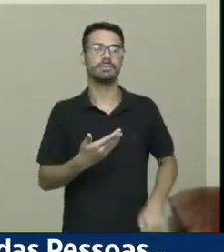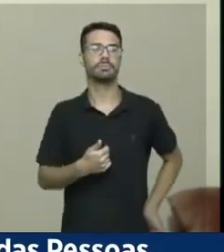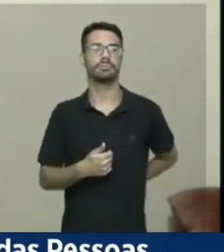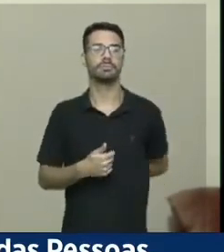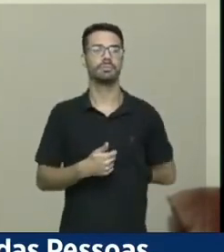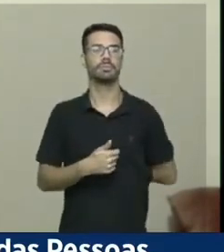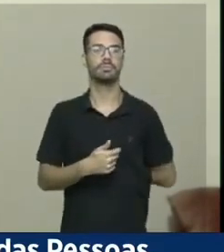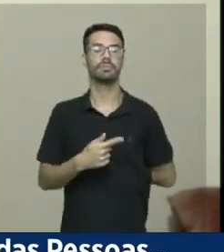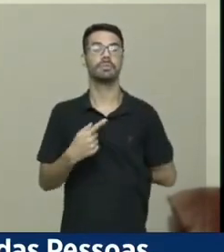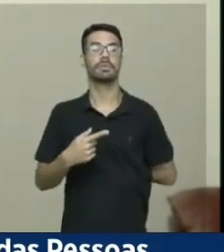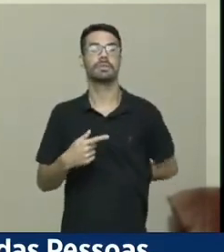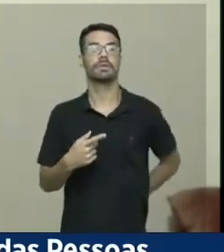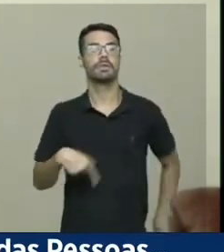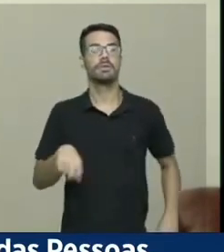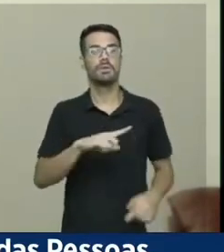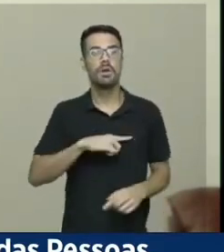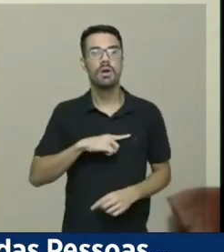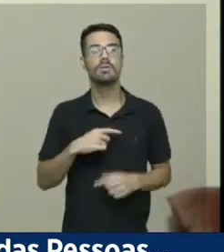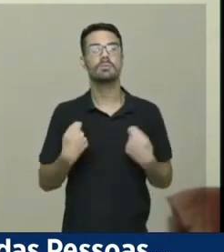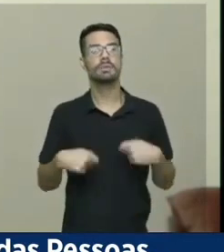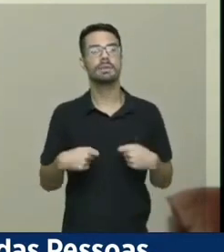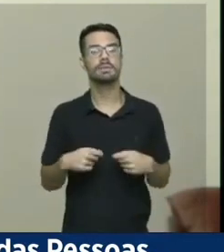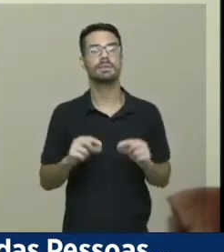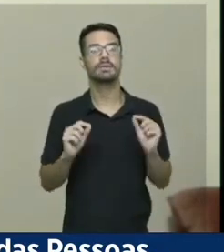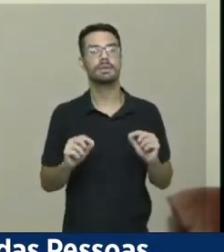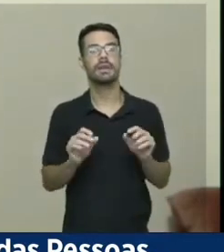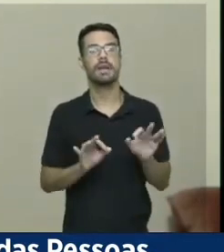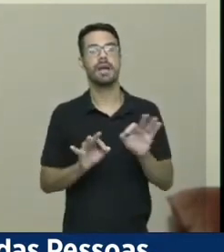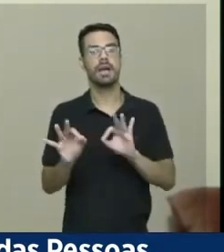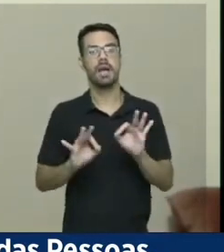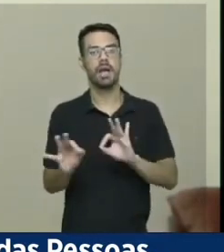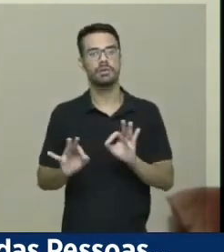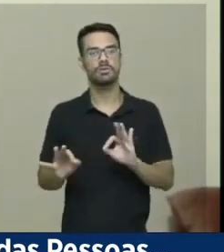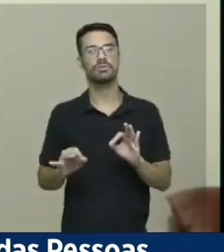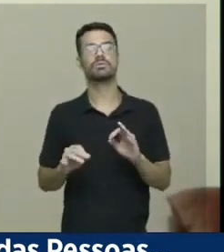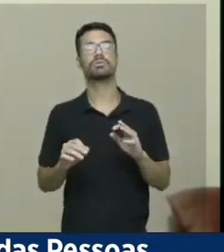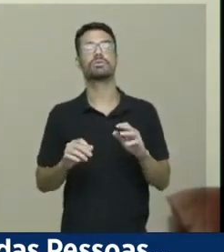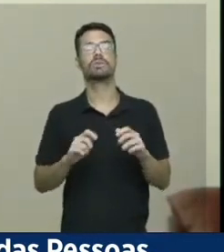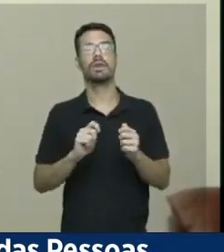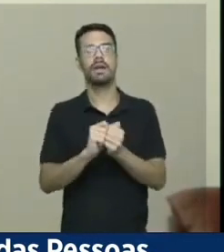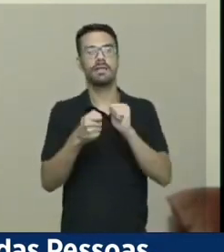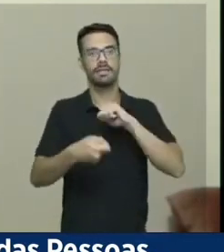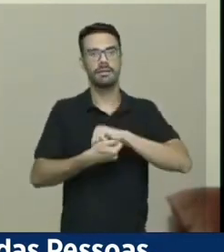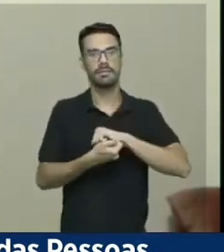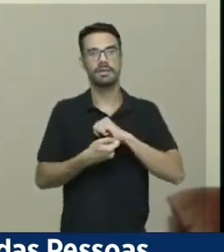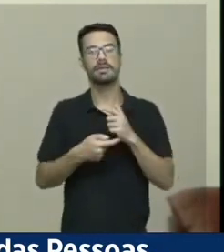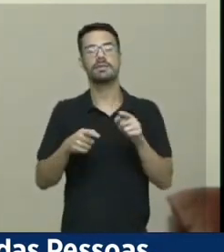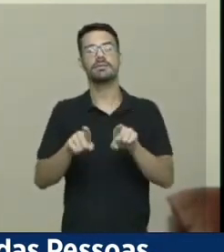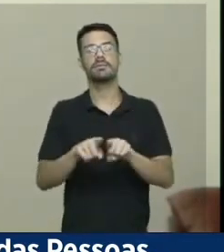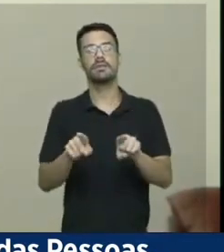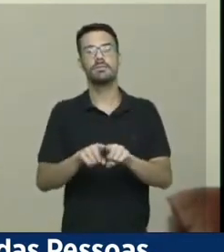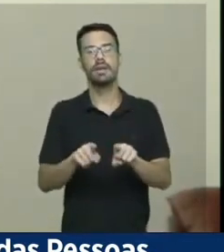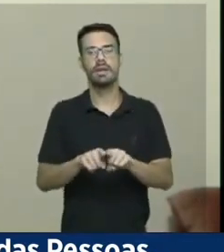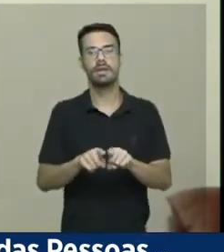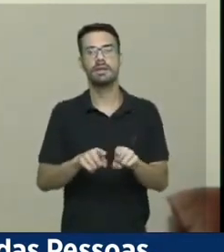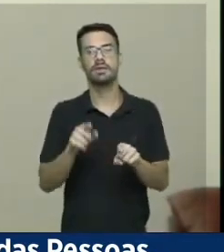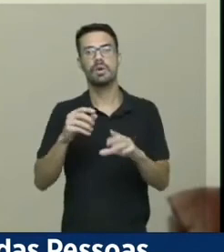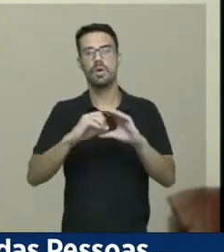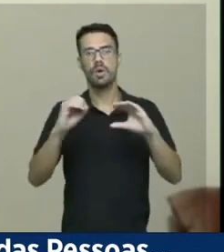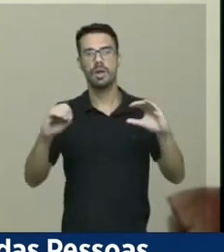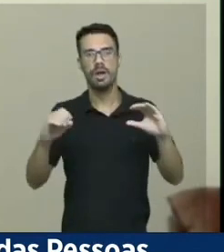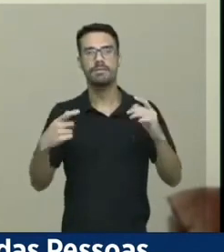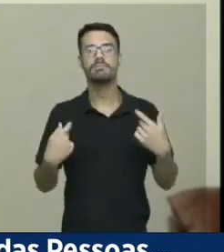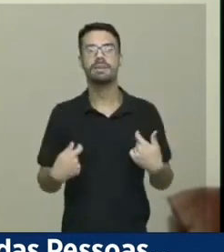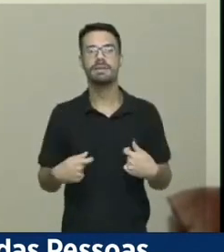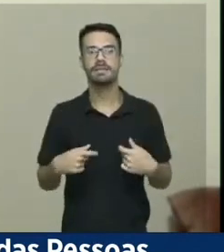precisamos para, muito além de ajustes e readequações da composição do Conad, é que esse conselho